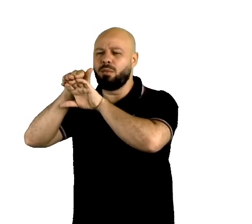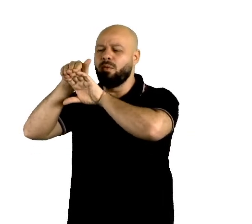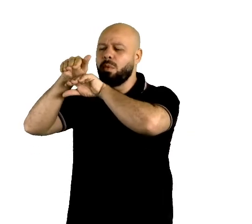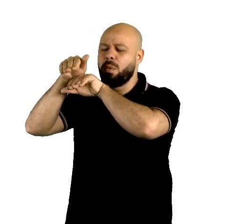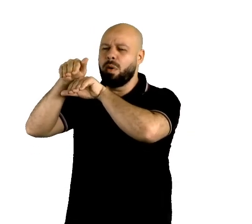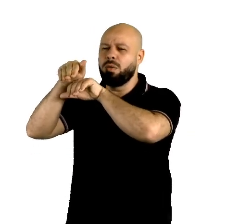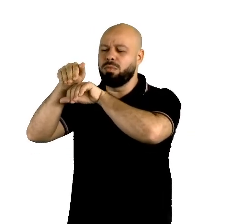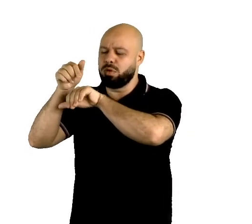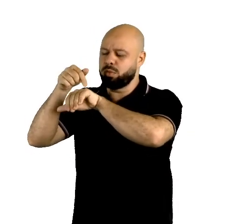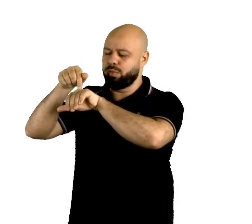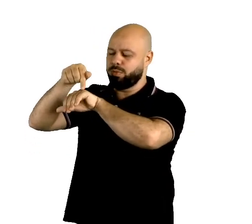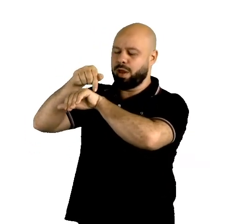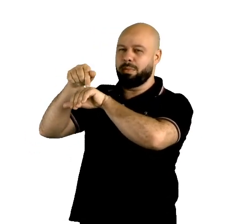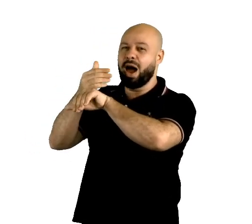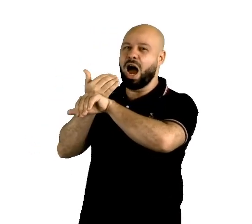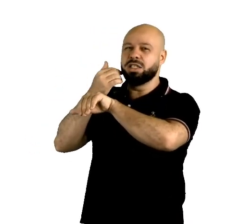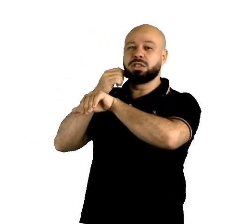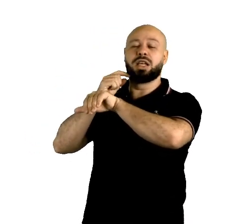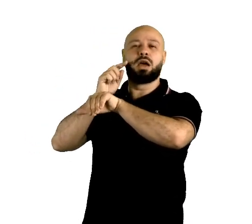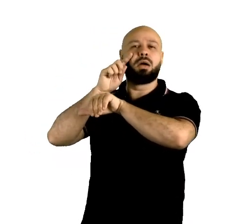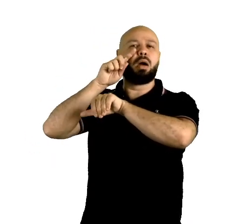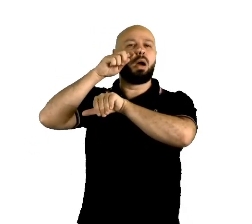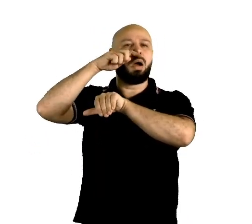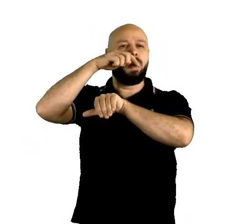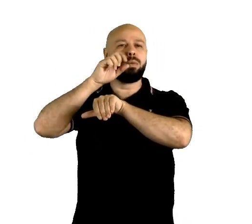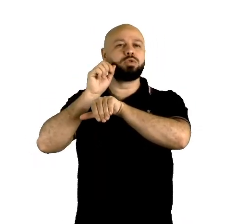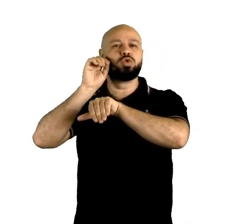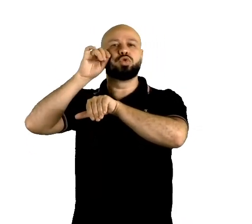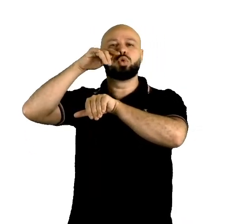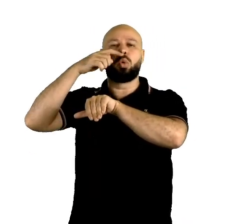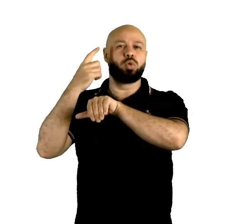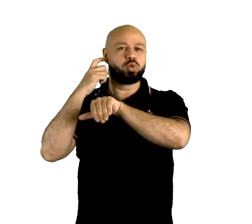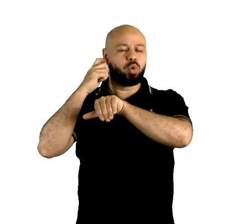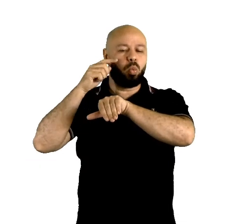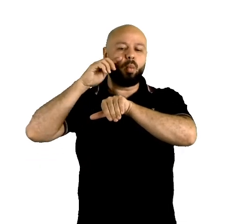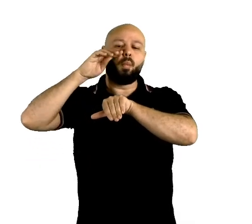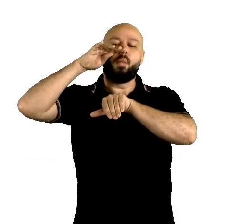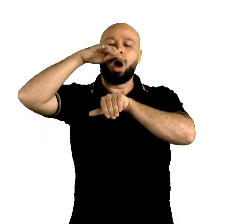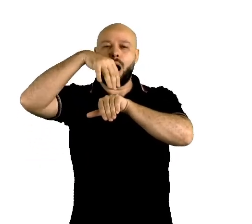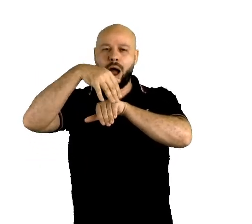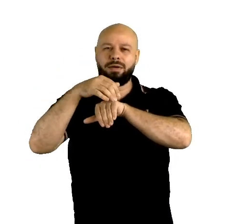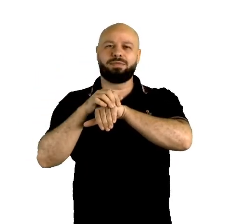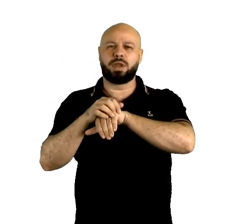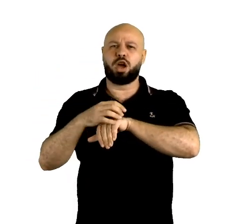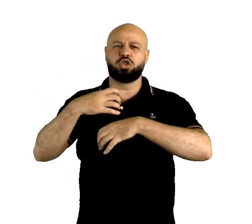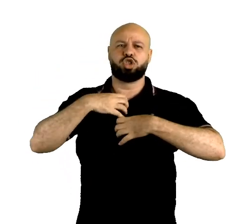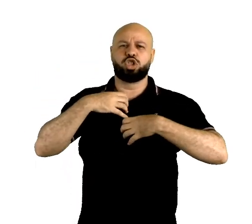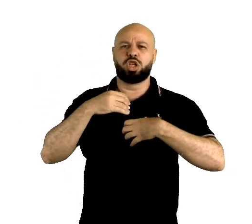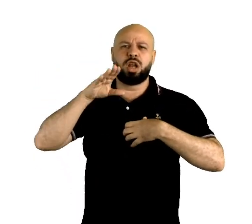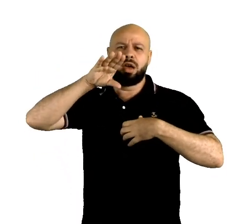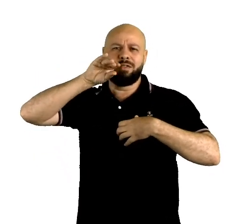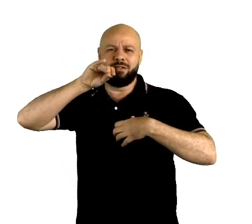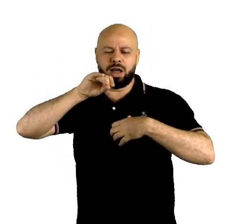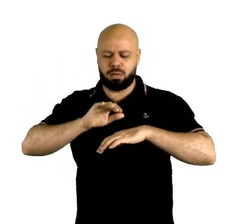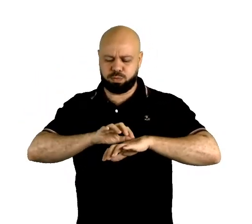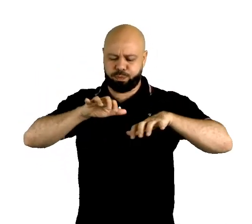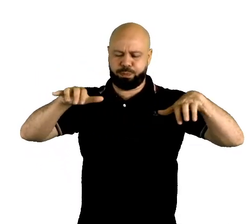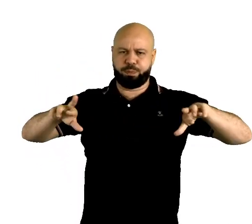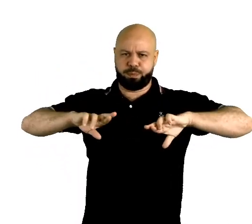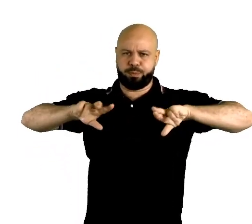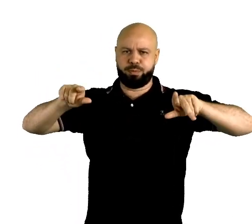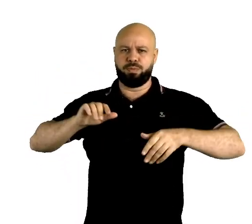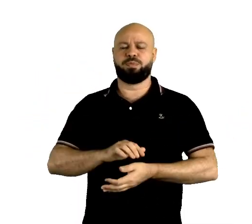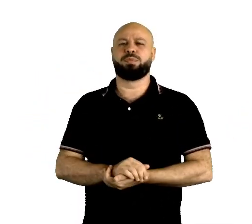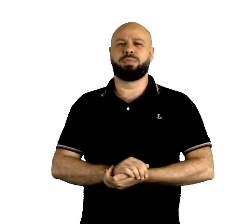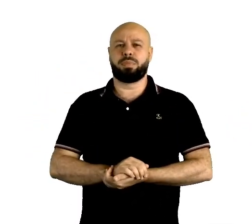tá aqui atrás, ele é mais nasalizado. Então, há essa diferença aí do inglês britânico para o americano. Como eu falei da questão